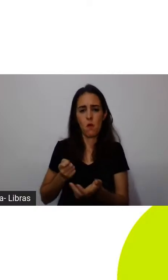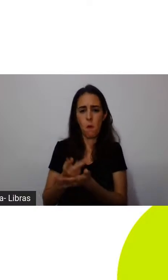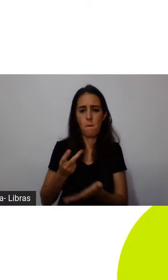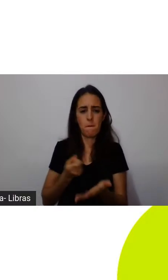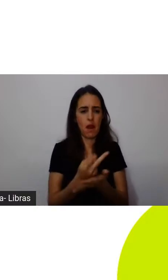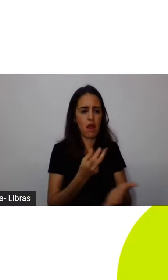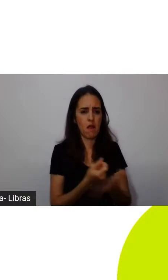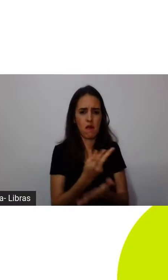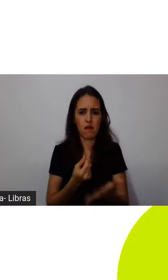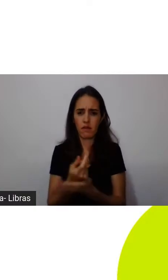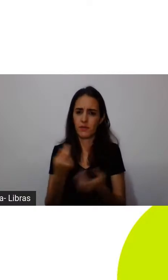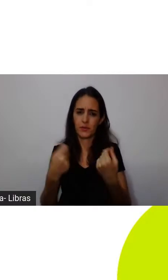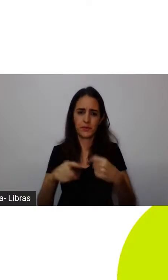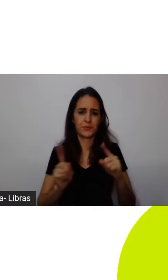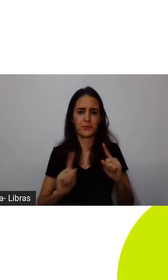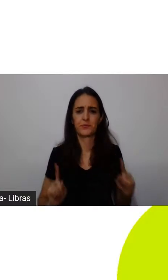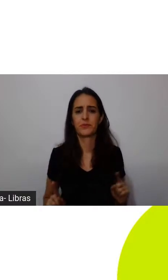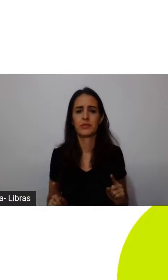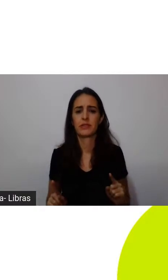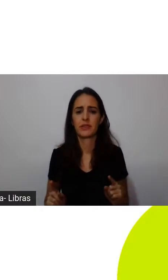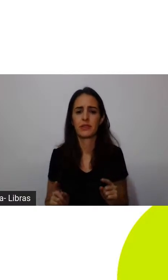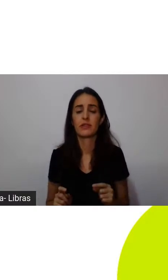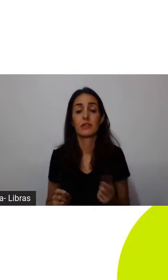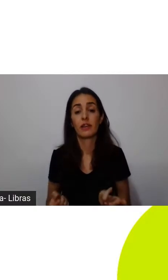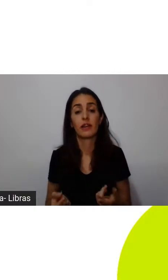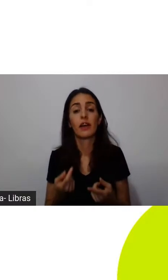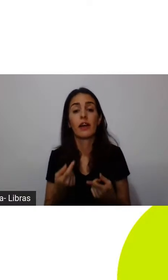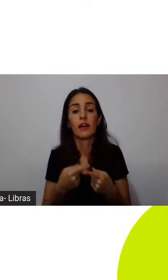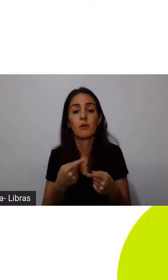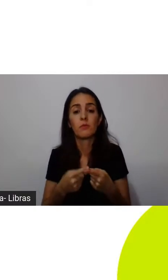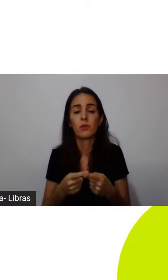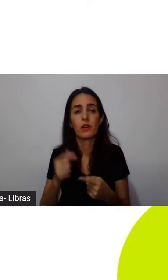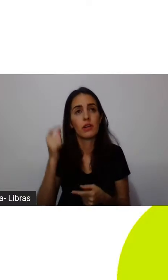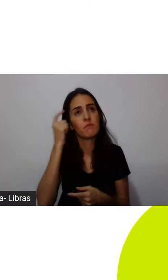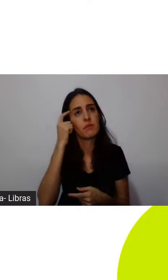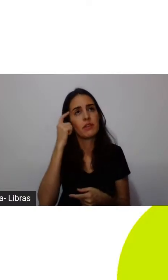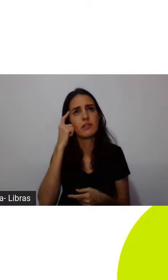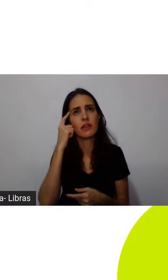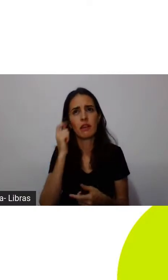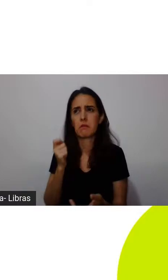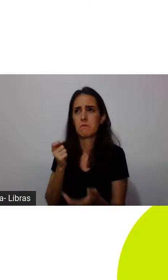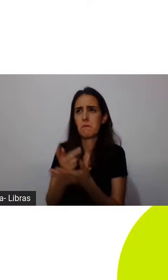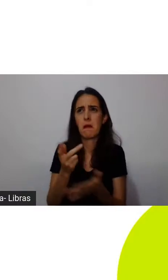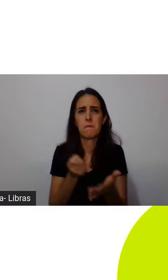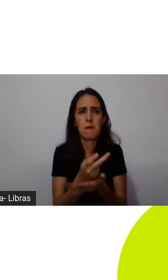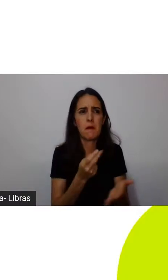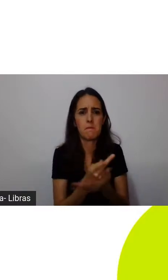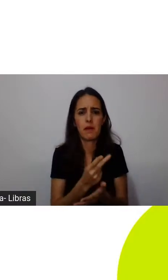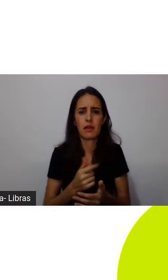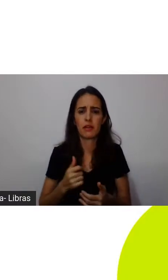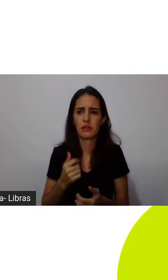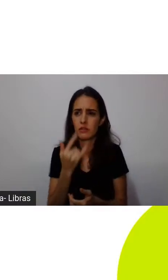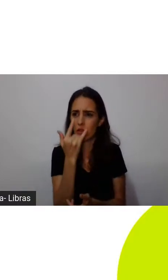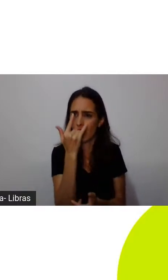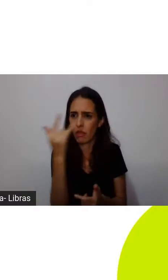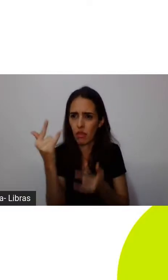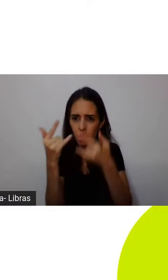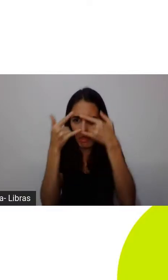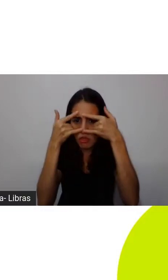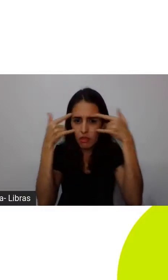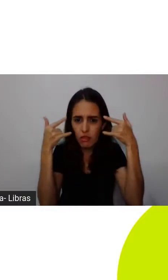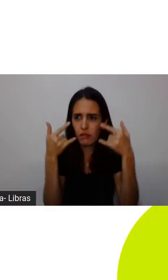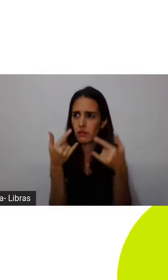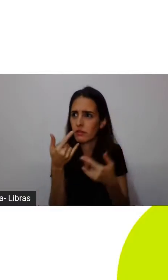lacuna, deixar de acreditar que o consumismo e a ganância são o caminho